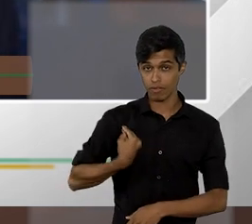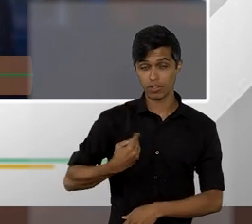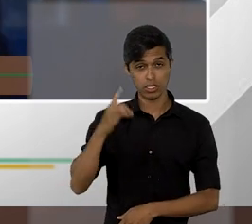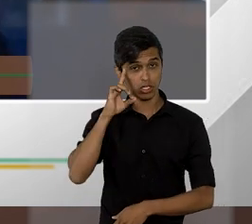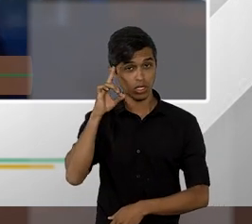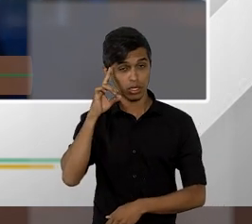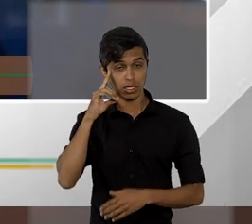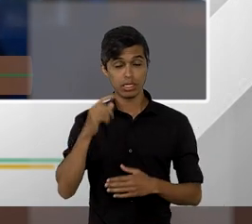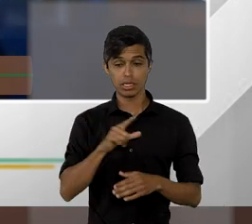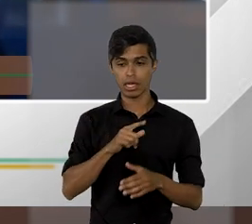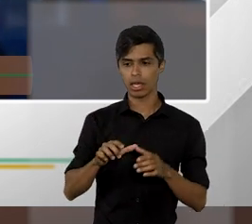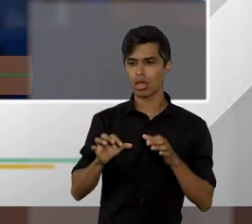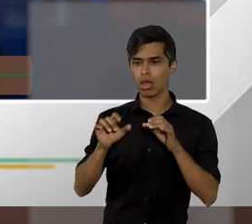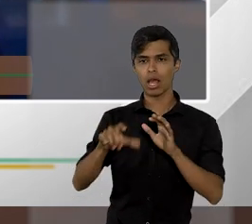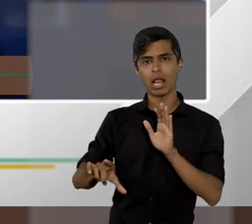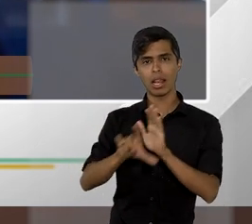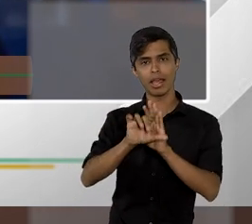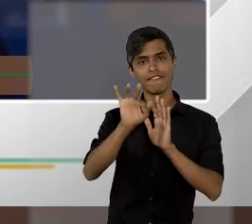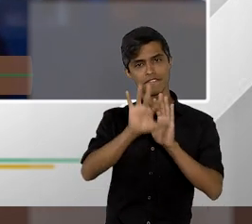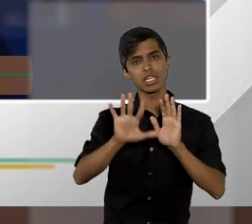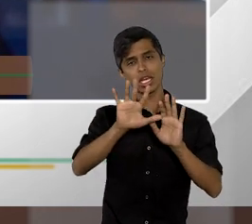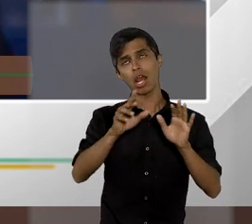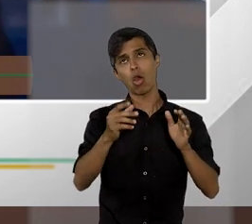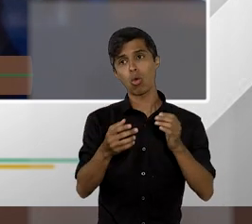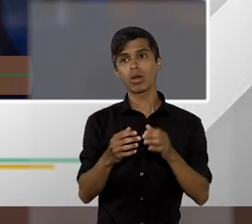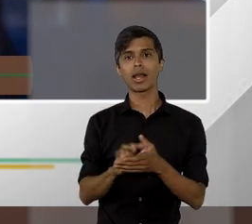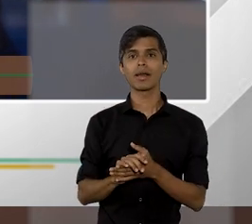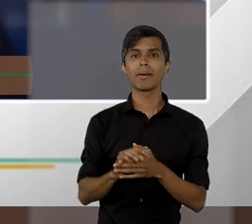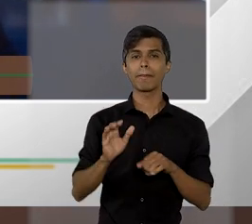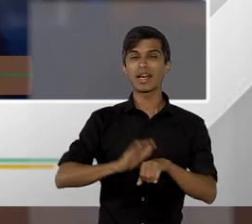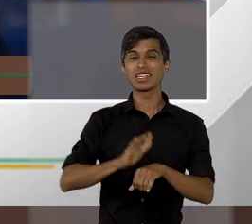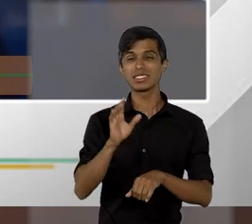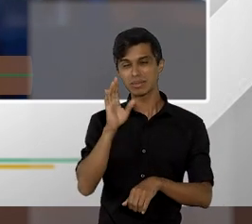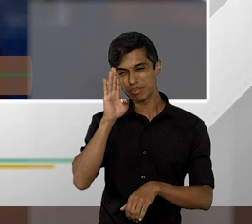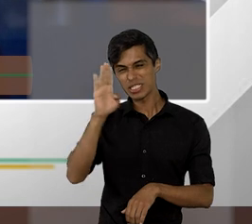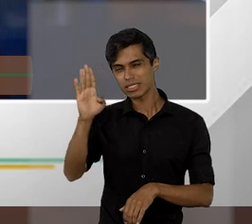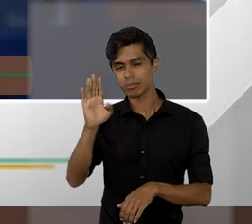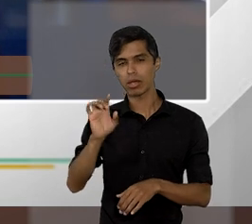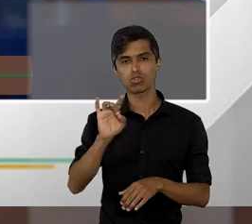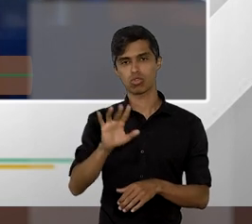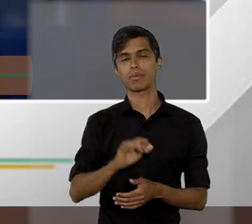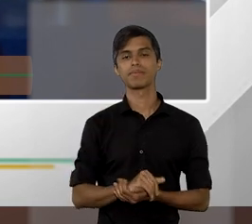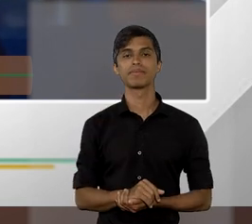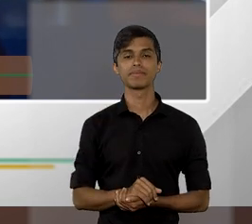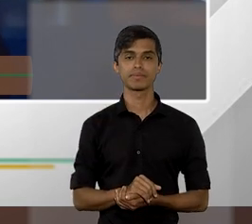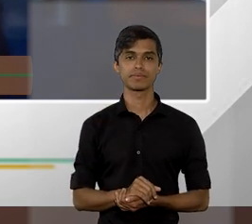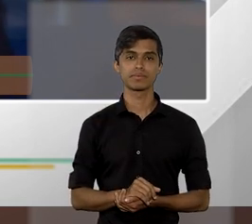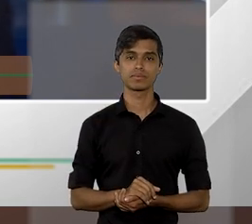a dia, é regido pela lei federal. Então, como nós temos,